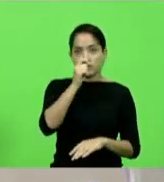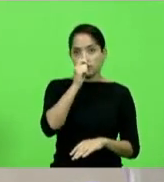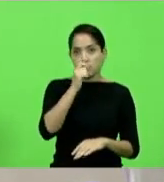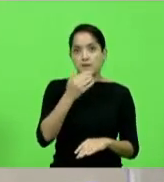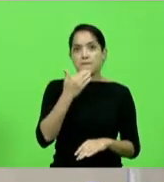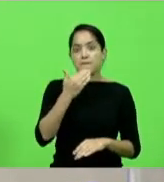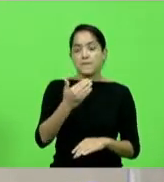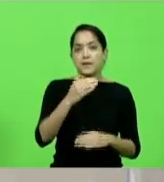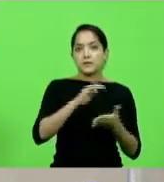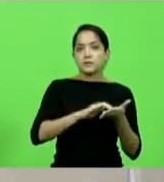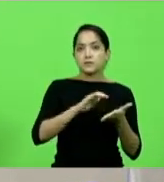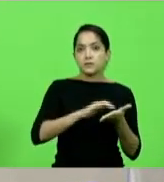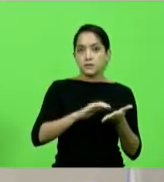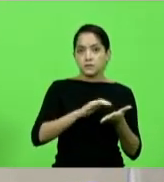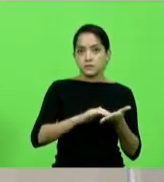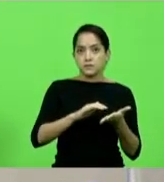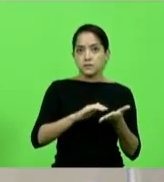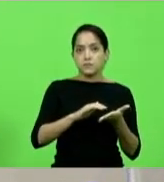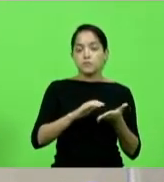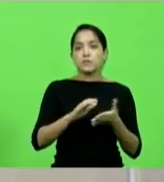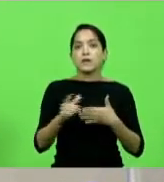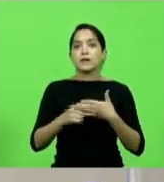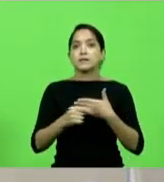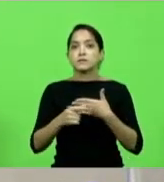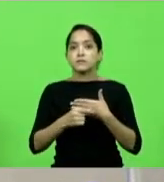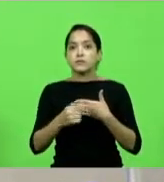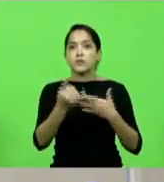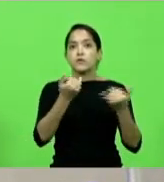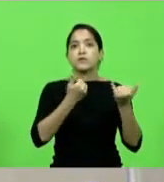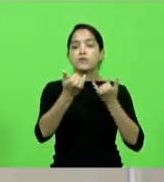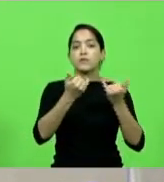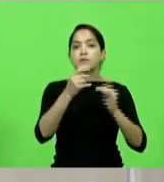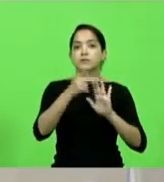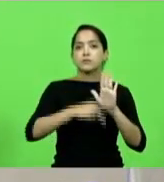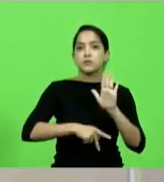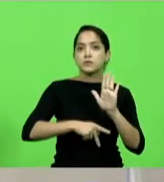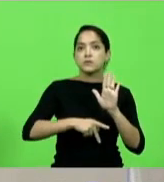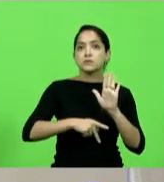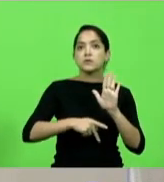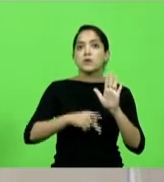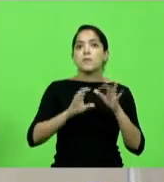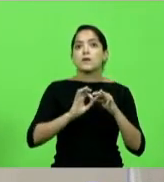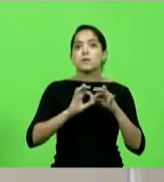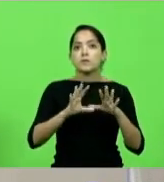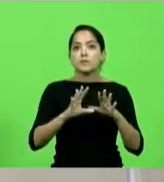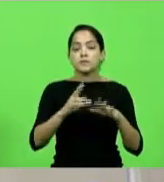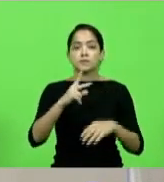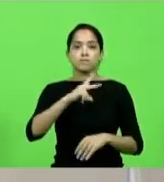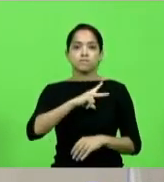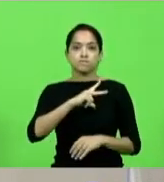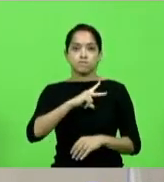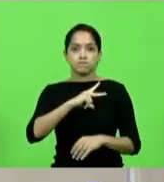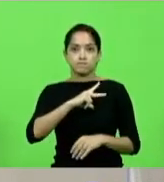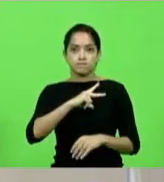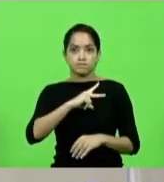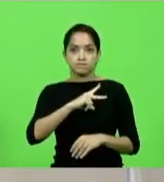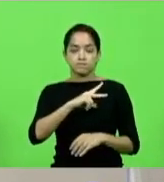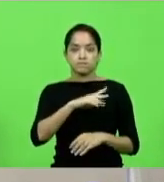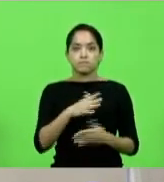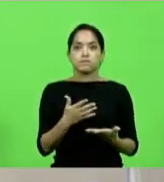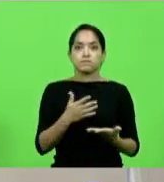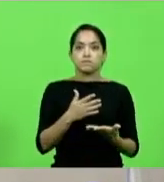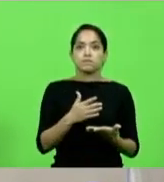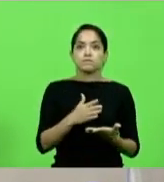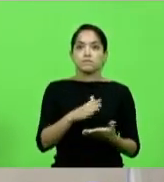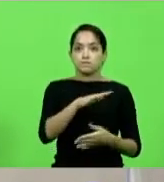solicitando o secretário de Estado da Casa Civil informações acerca do projeto para concessão à iniciativa privada das áreas da